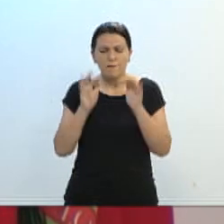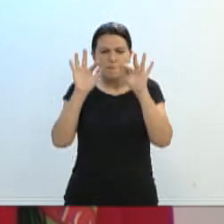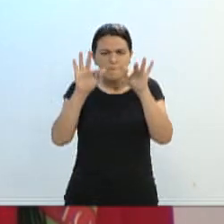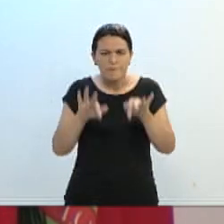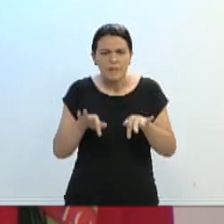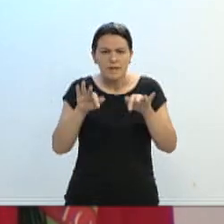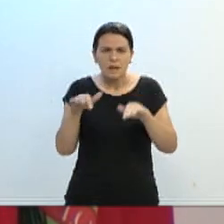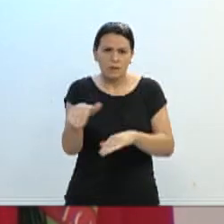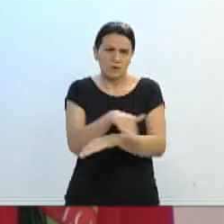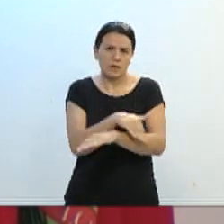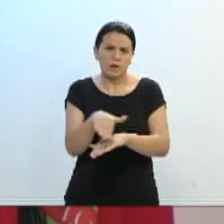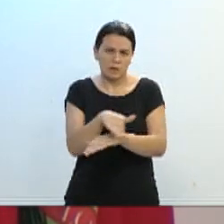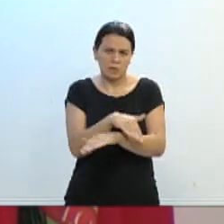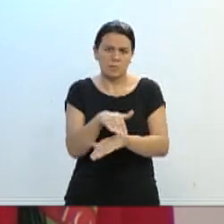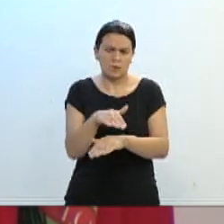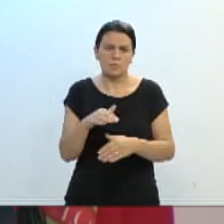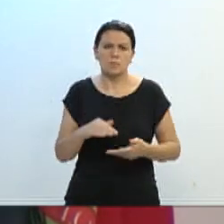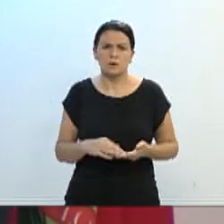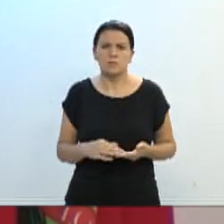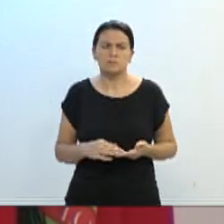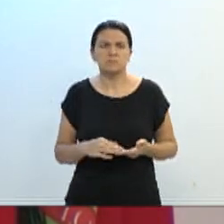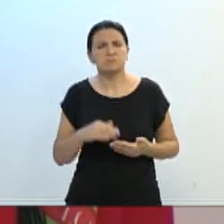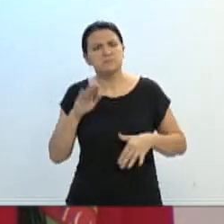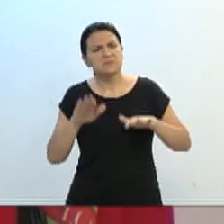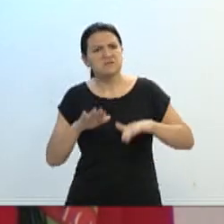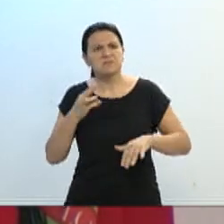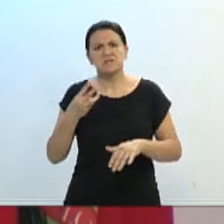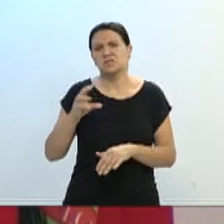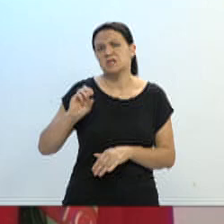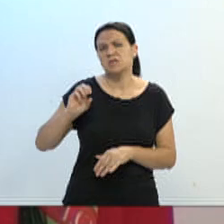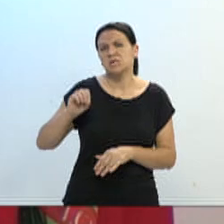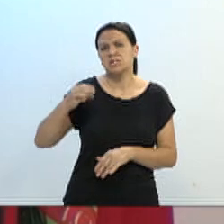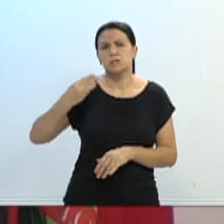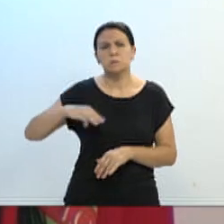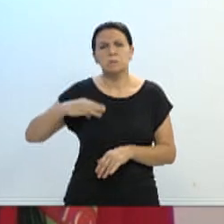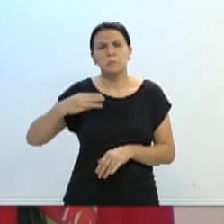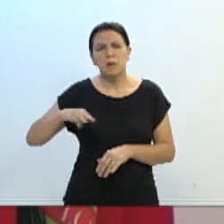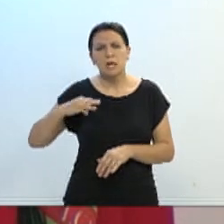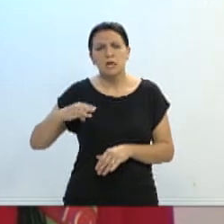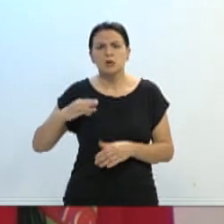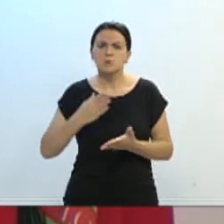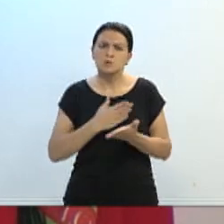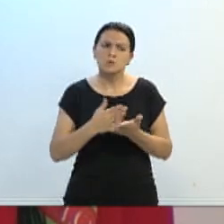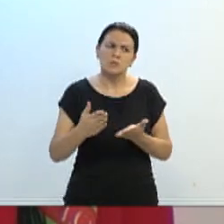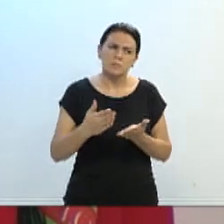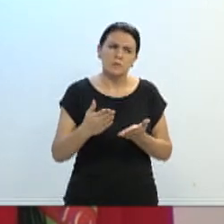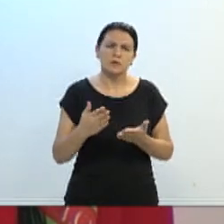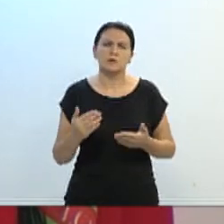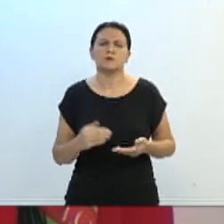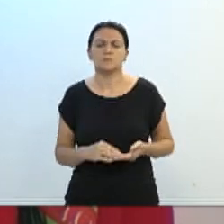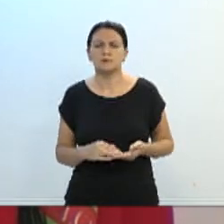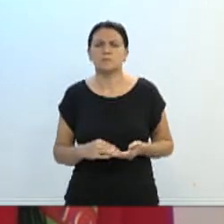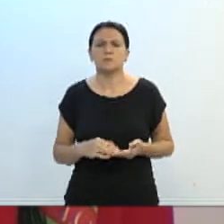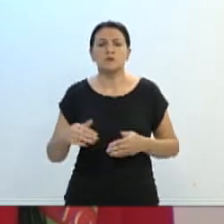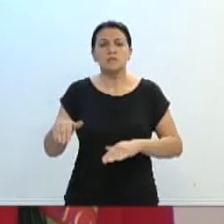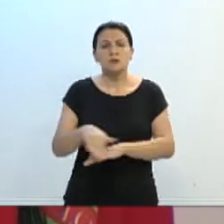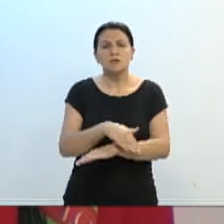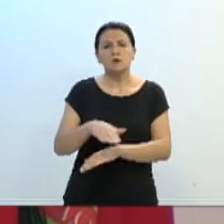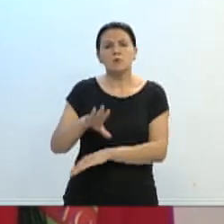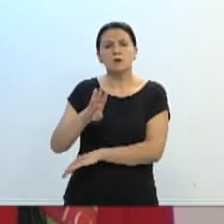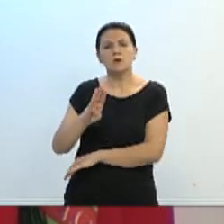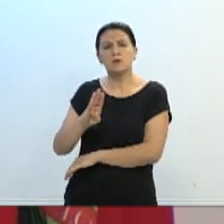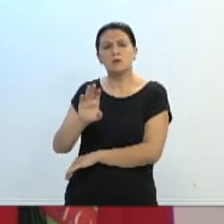inicial, talvez de 300 metros que tem ali, do início da rua Benjamim Constante até